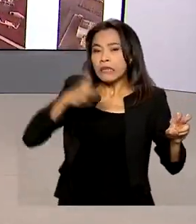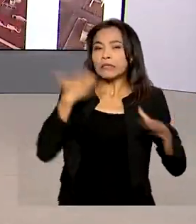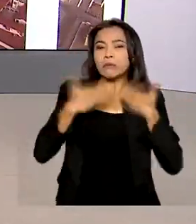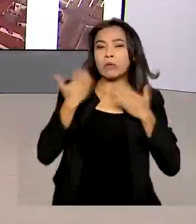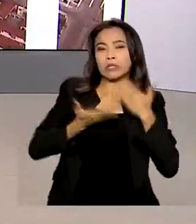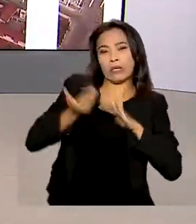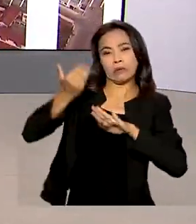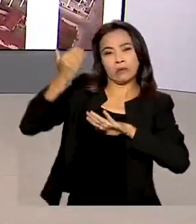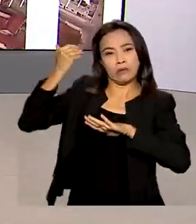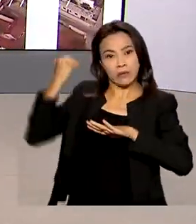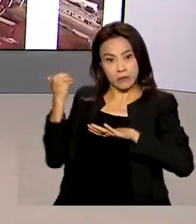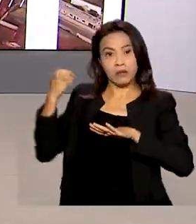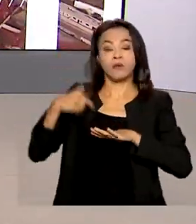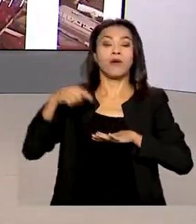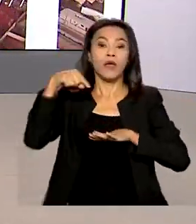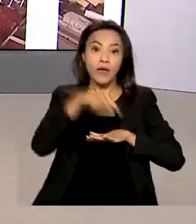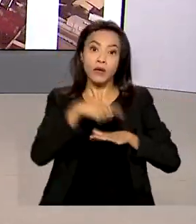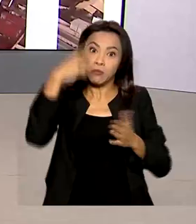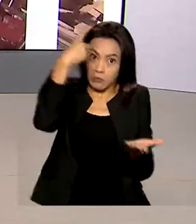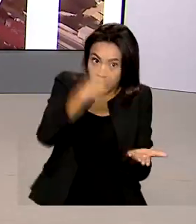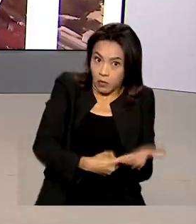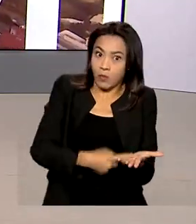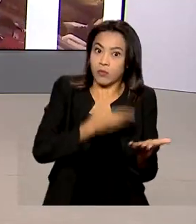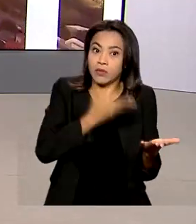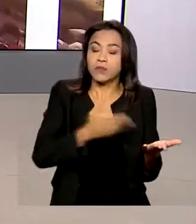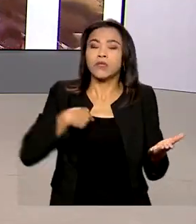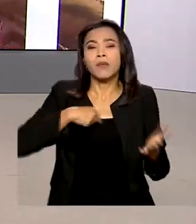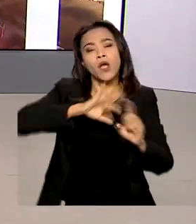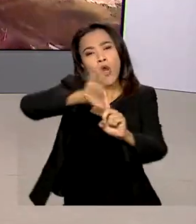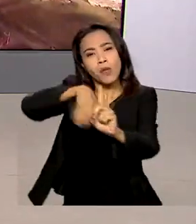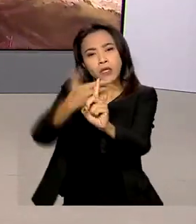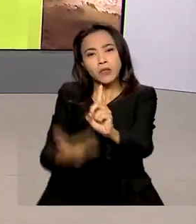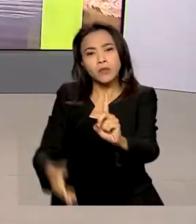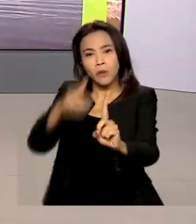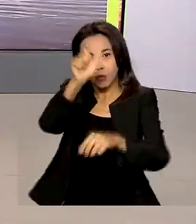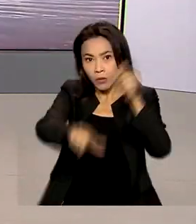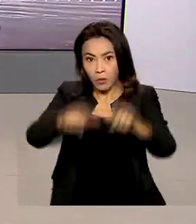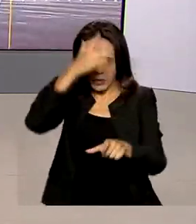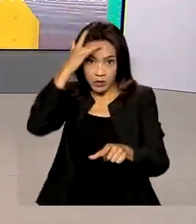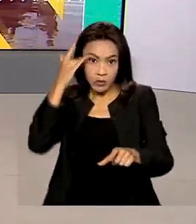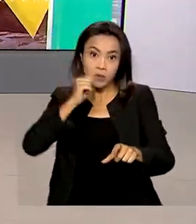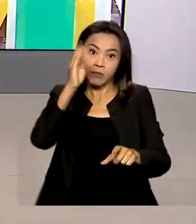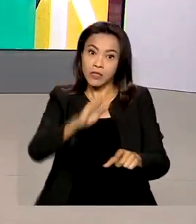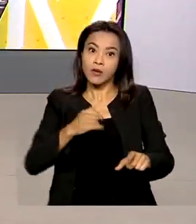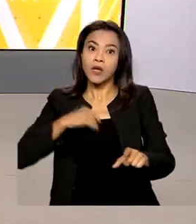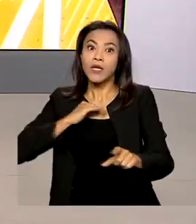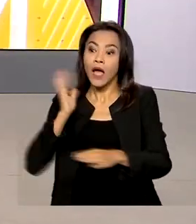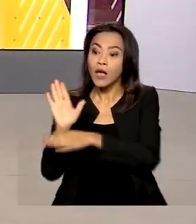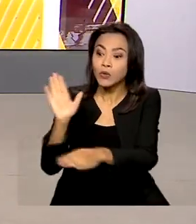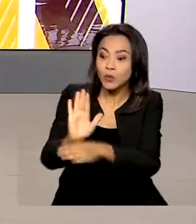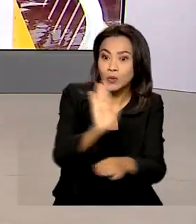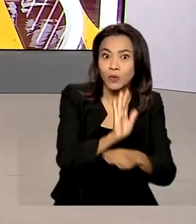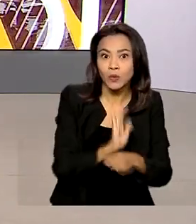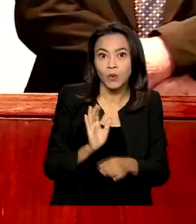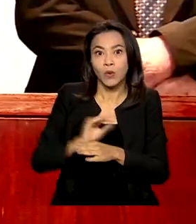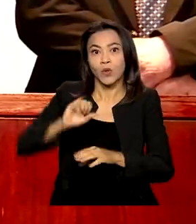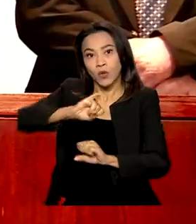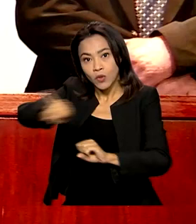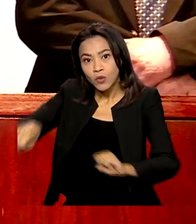Compromissos, o evento também homenageou brasileiros que trabalharam para salvar judeus do genocídio.